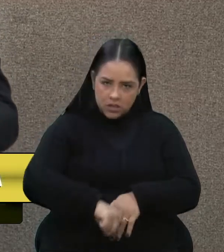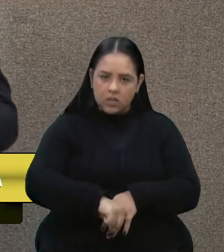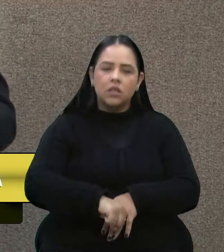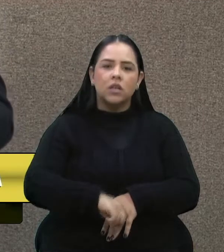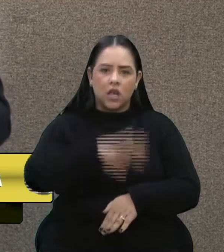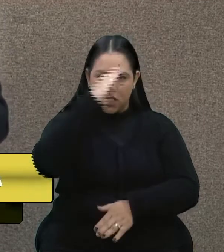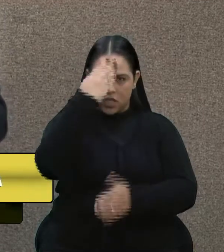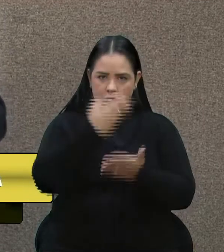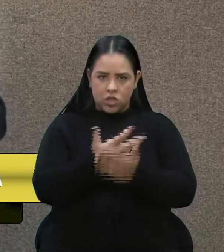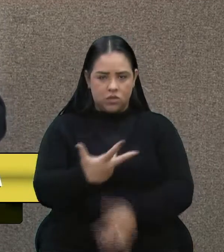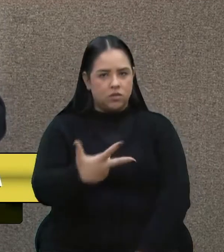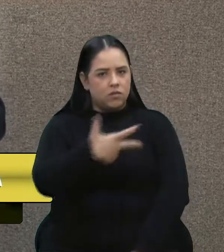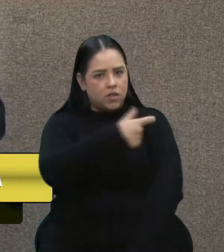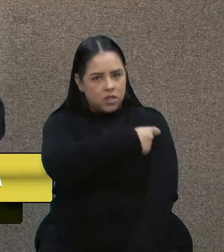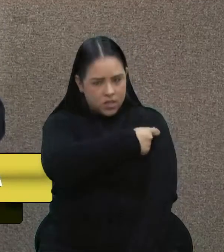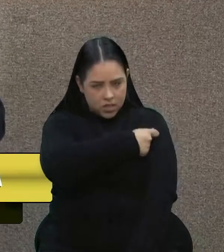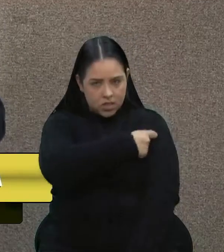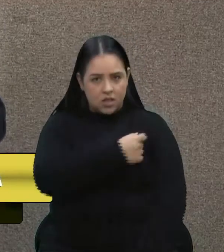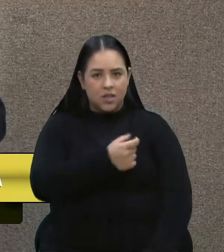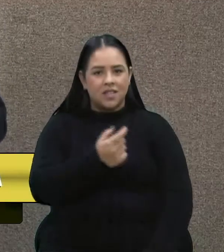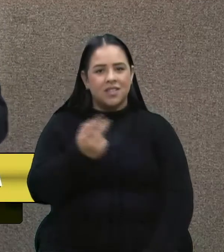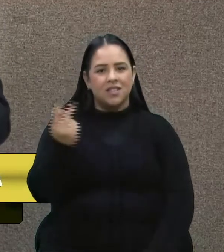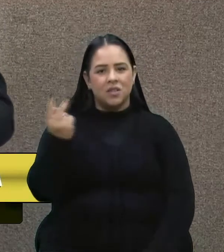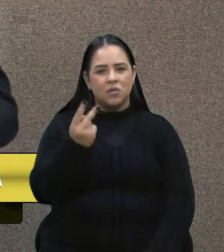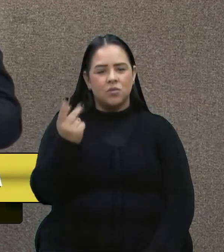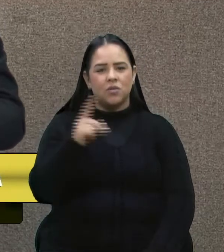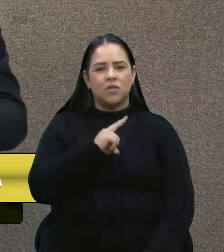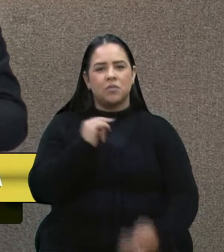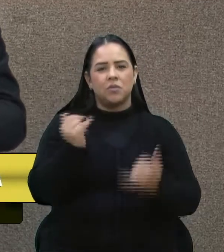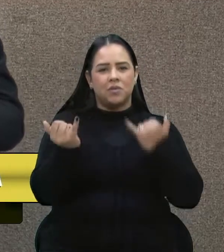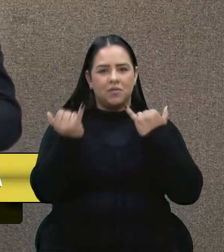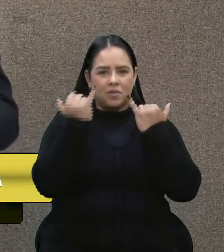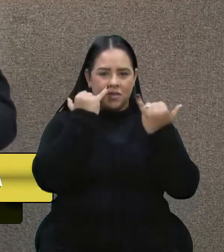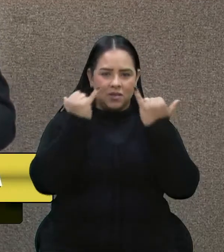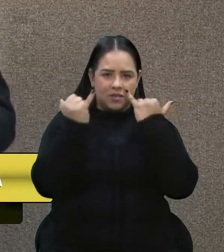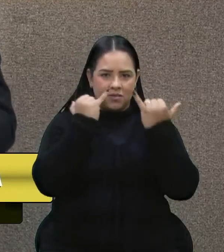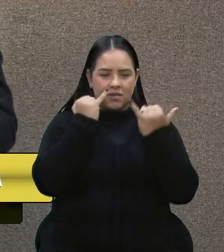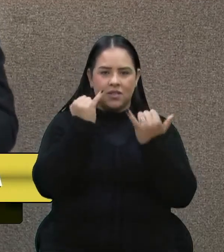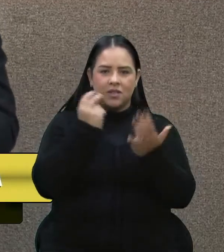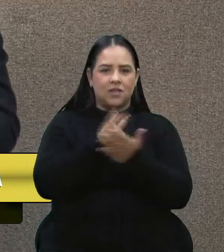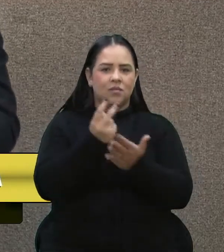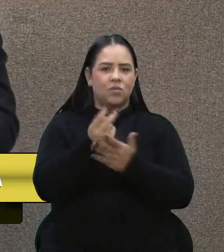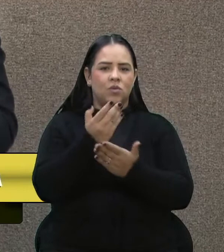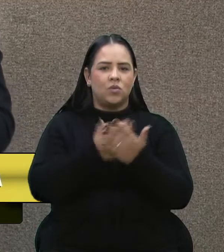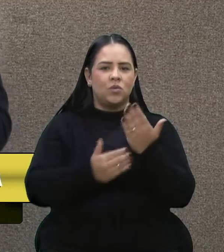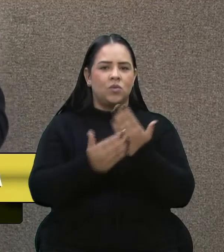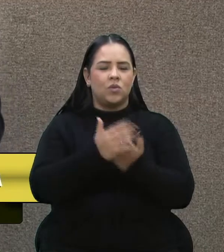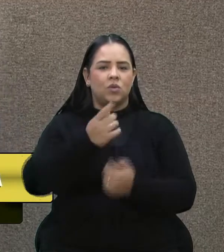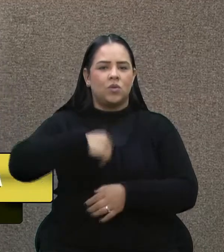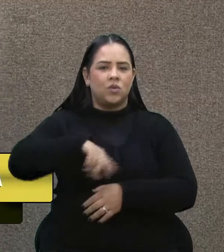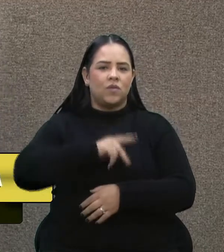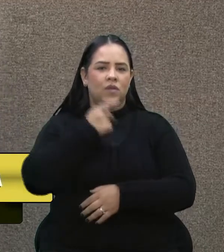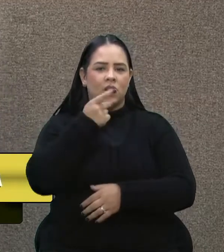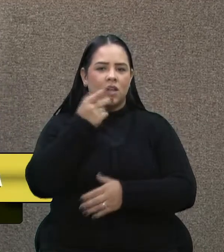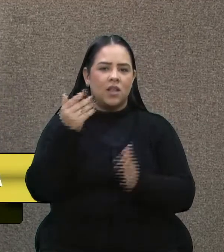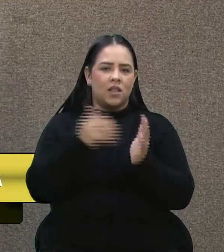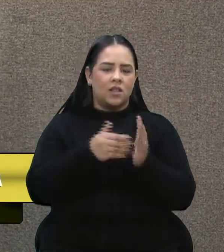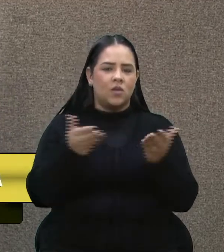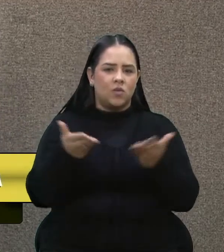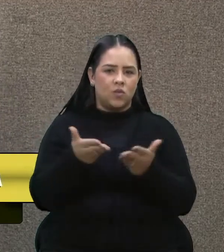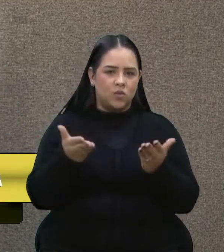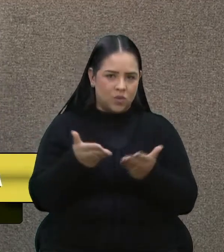Segunda mão, tem uma informação que, em todas as falas que tivemos aqui hoje a respeito da vacinação,